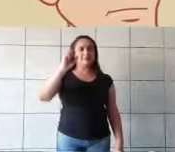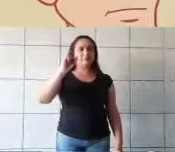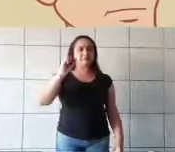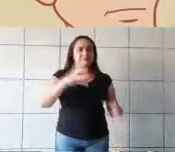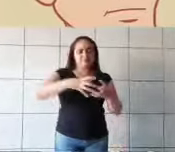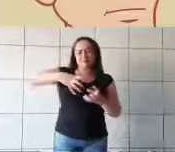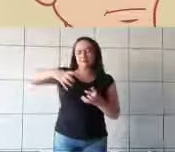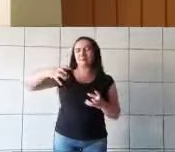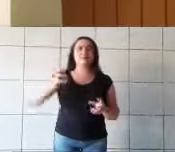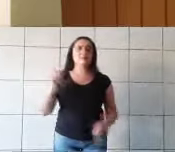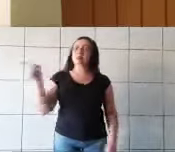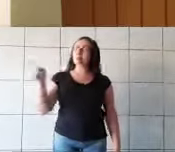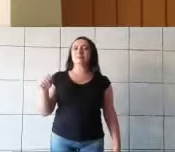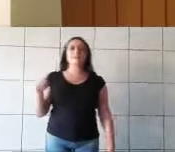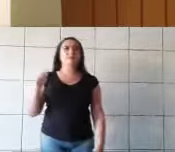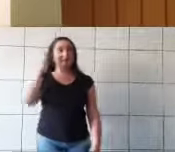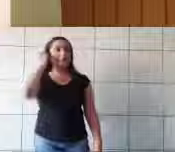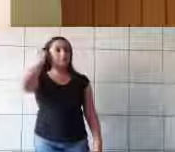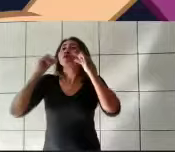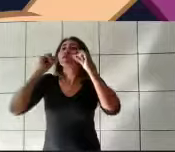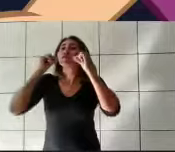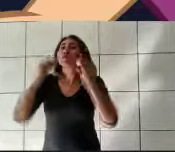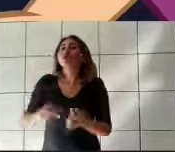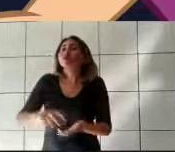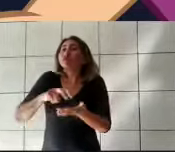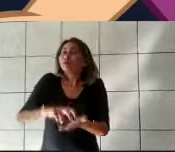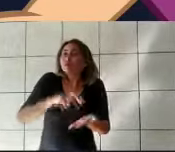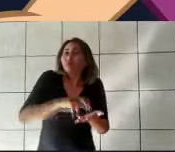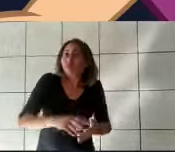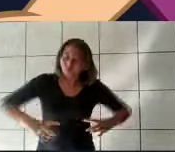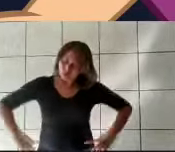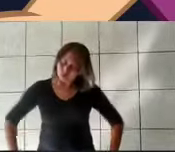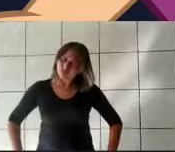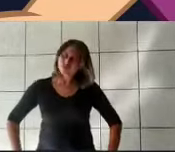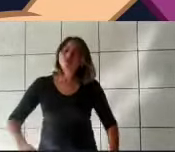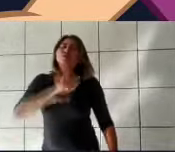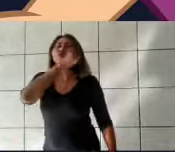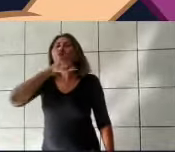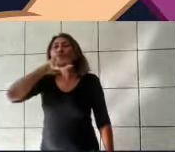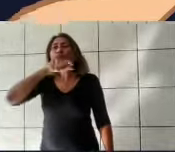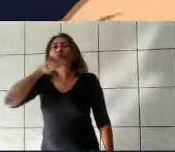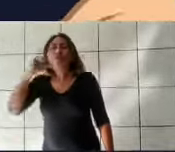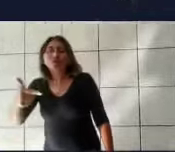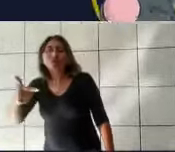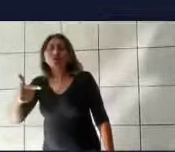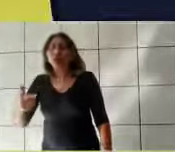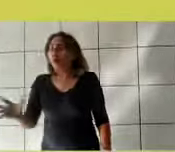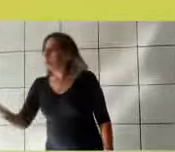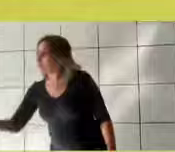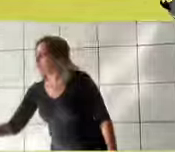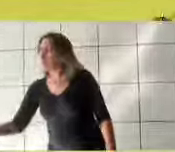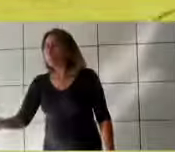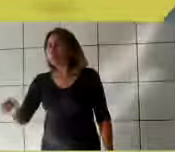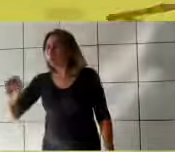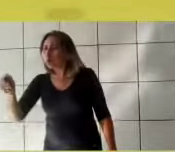estão um pouco cansadas, os pés devem estar inchados. O camundongo pulou na saia da madrasta e tirou as chaves do